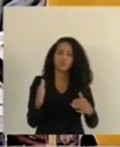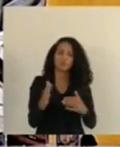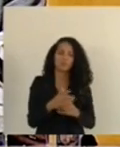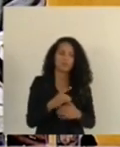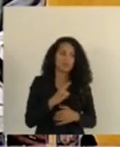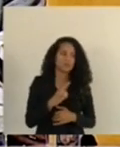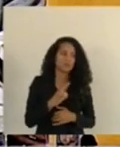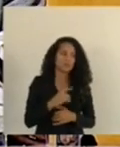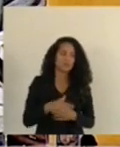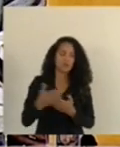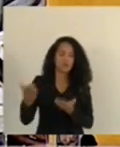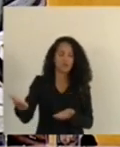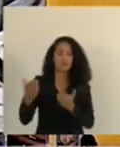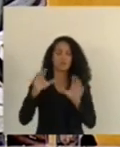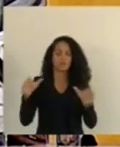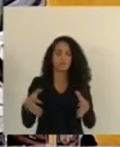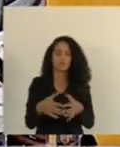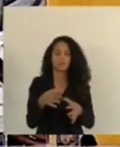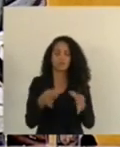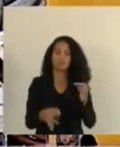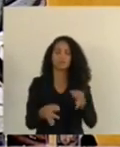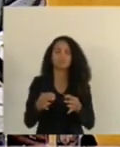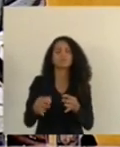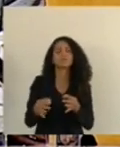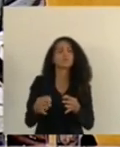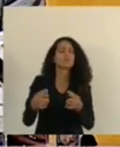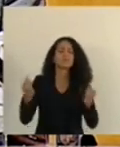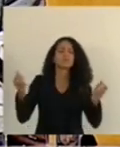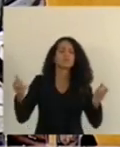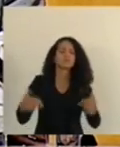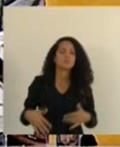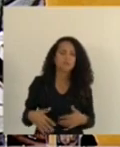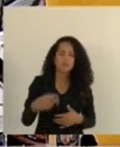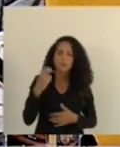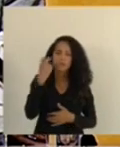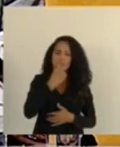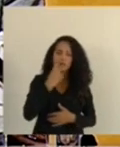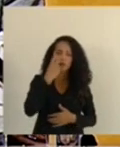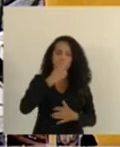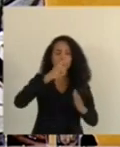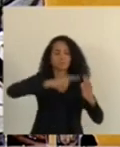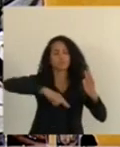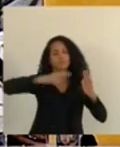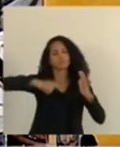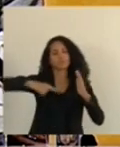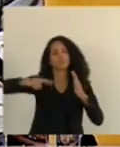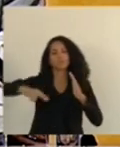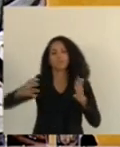convoco a comissão de justiça para oferecer parecer oral a matéria